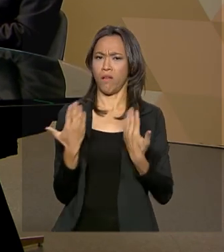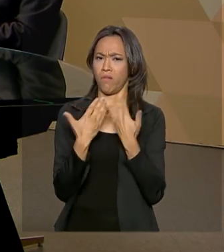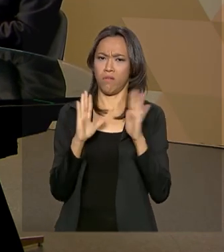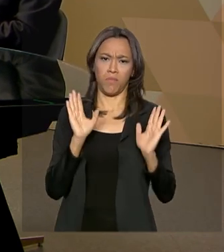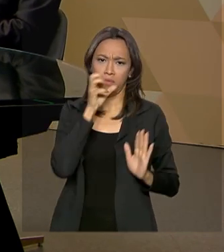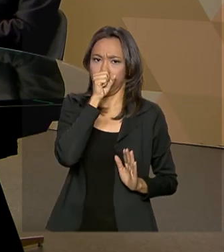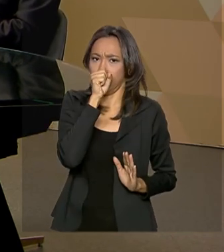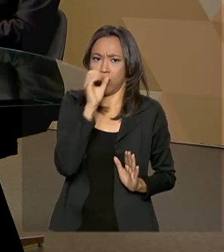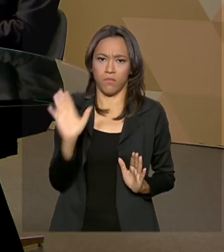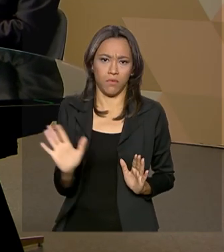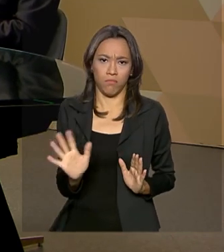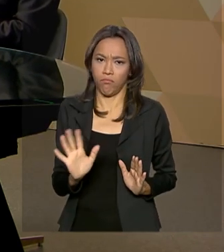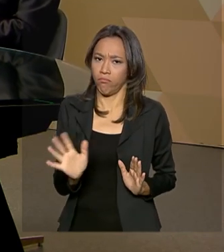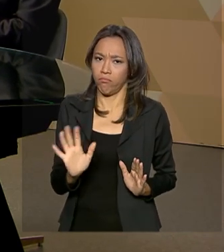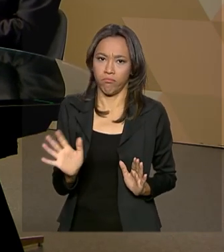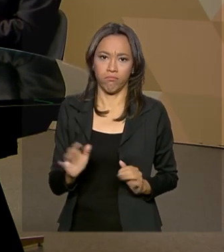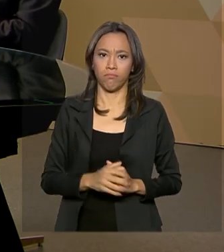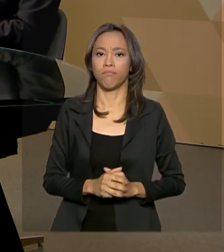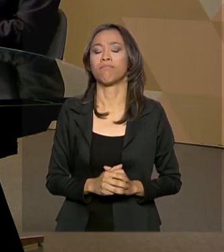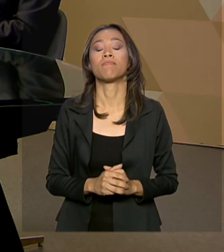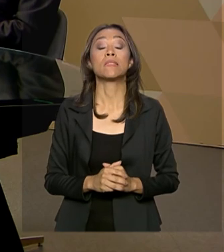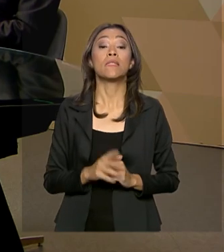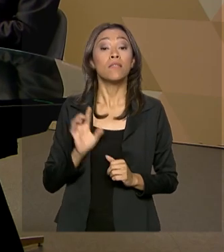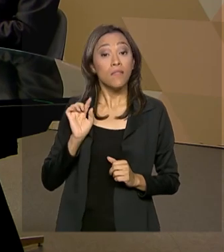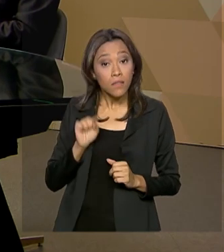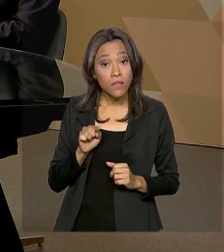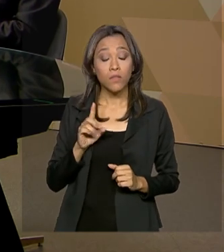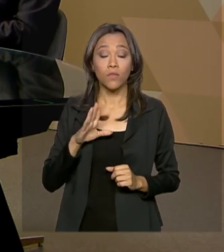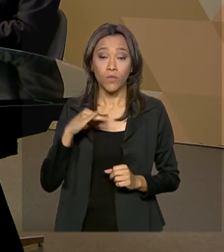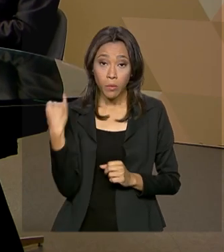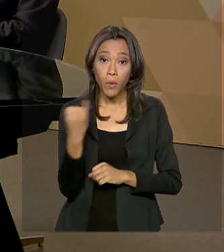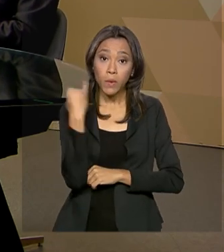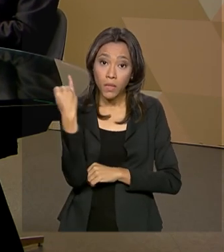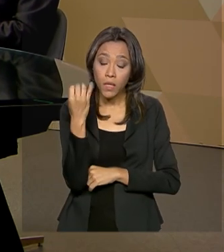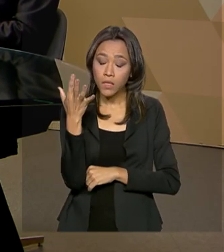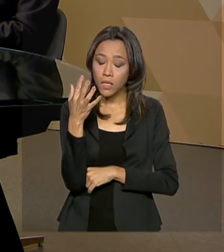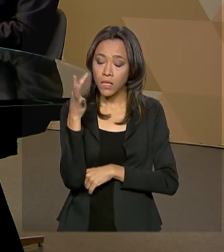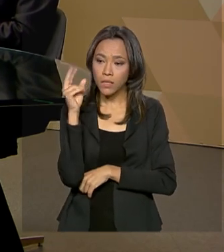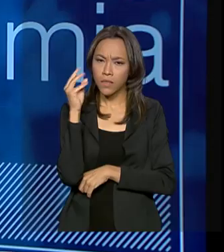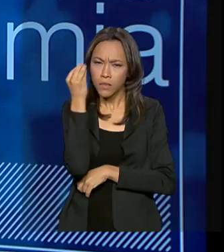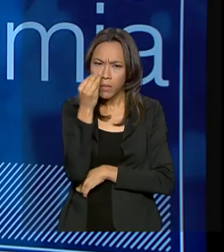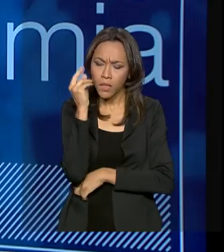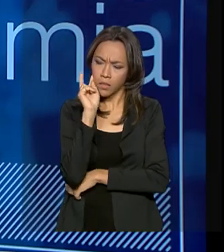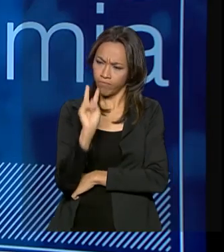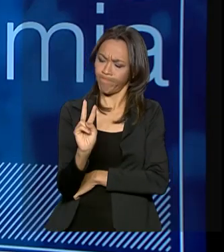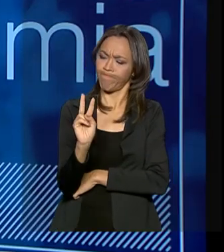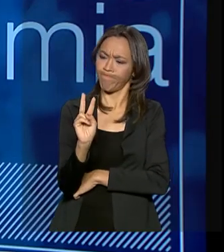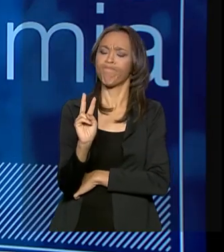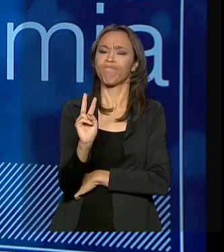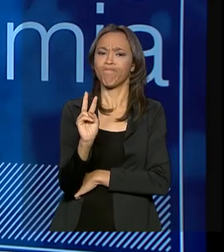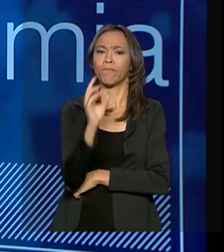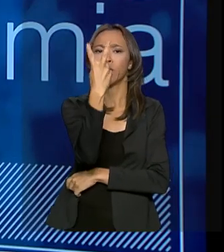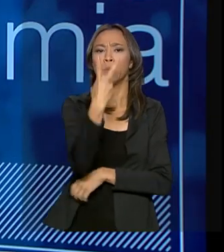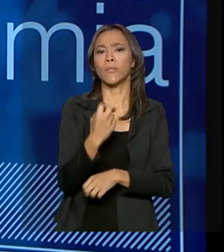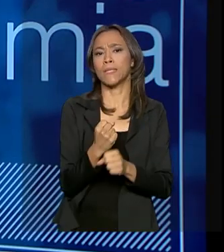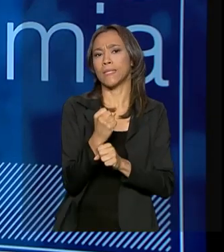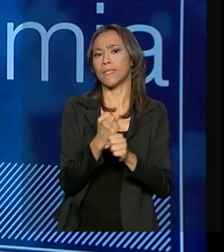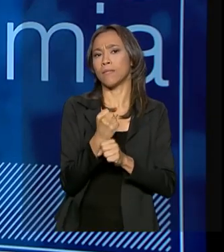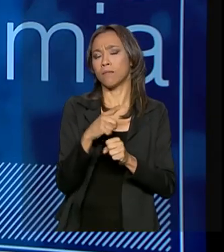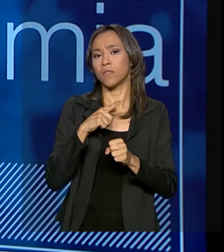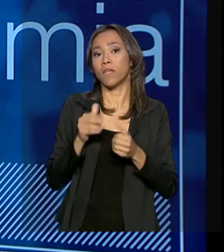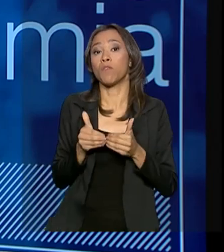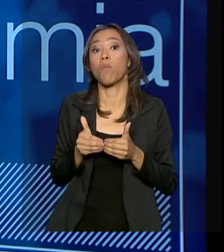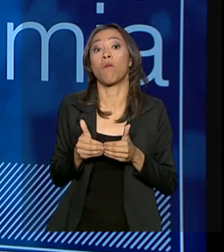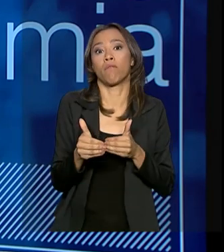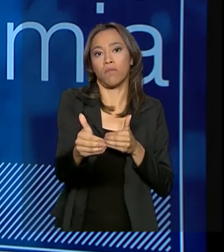no sábado e não teve impacto nenhum. isto foi muito importante porque mostrou que, em dois anos, houve um avanço